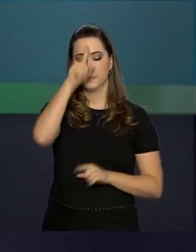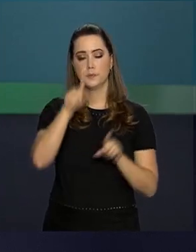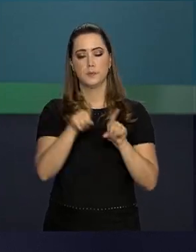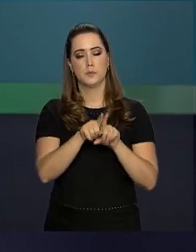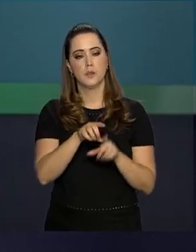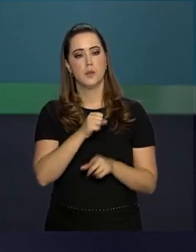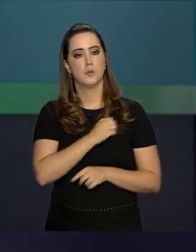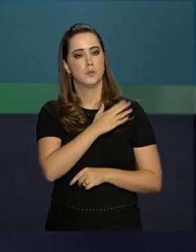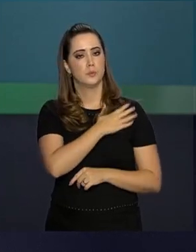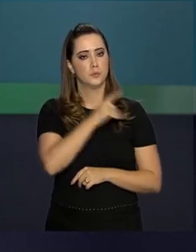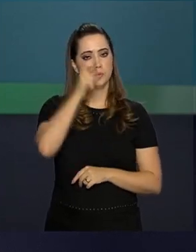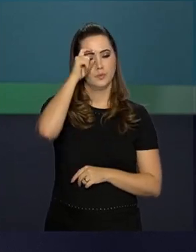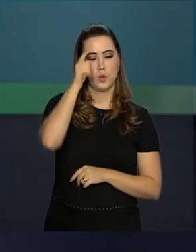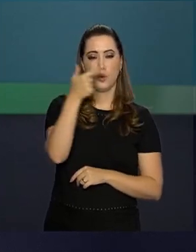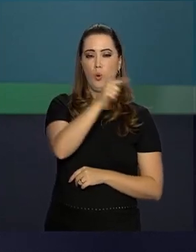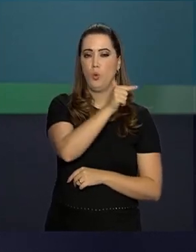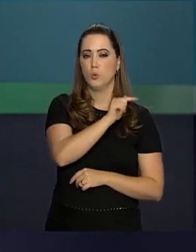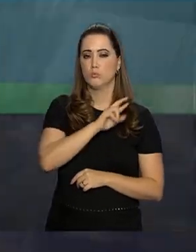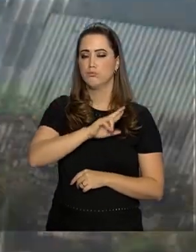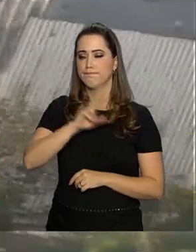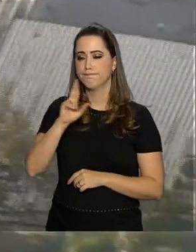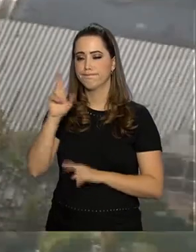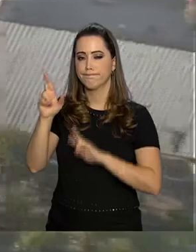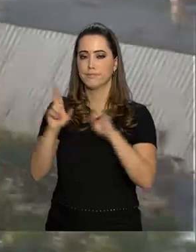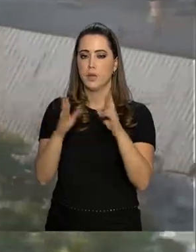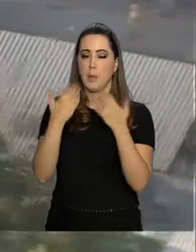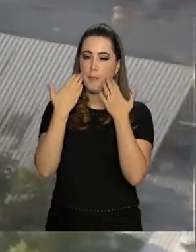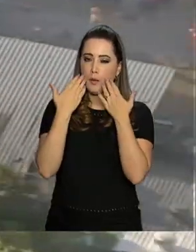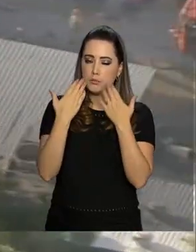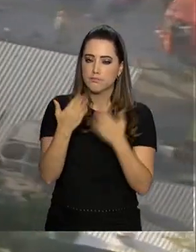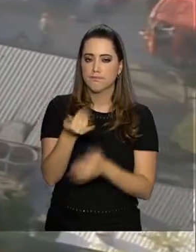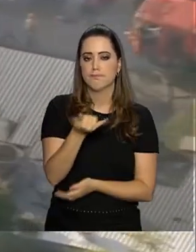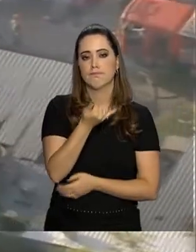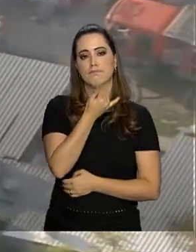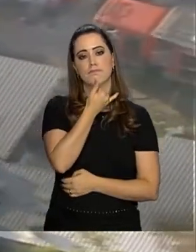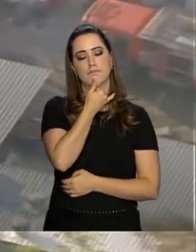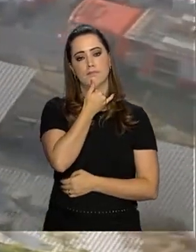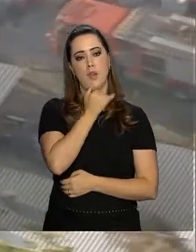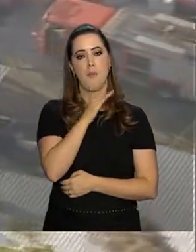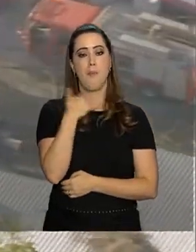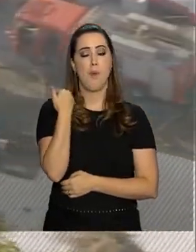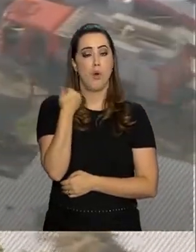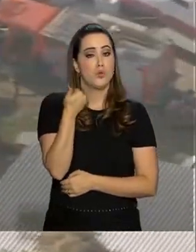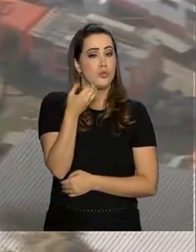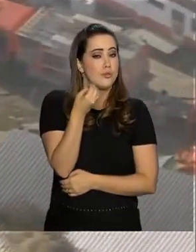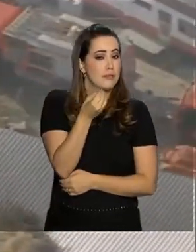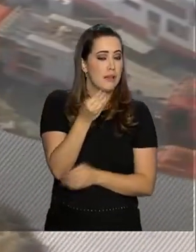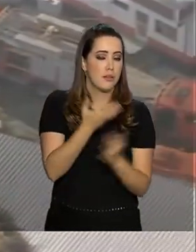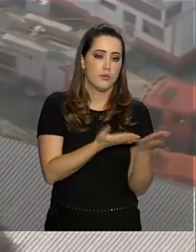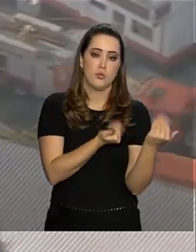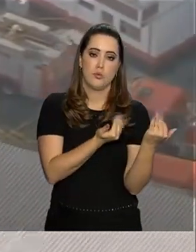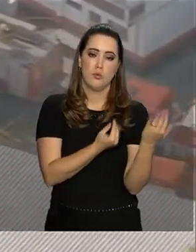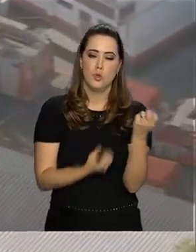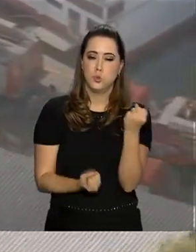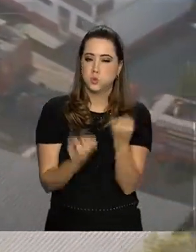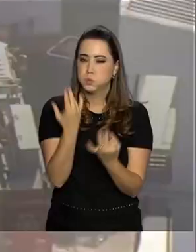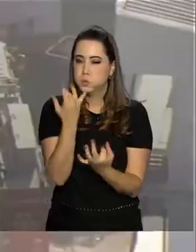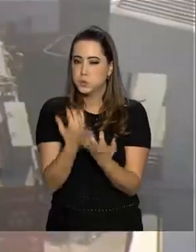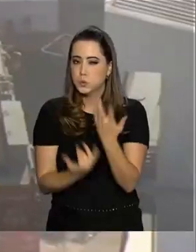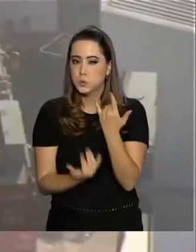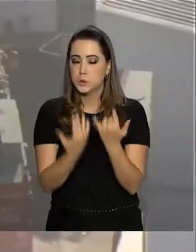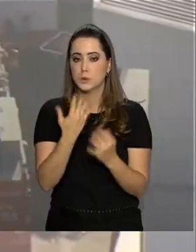Hamilton Mourão e várias outras autoridades manifestam pesar pela morte dos 10 adolescentes no incêndio no Rio de Janeiro.